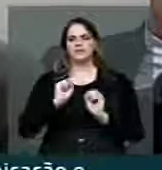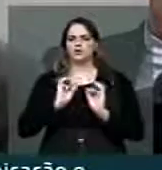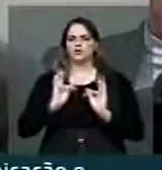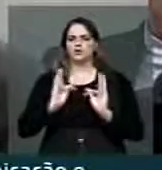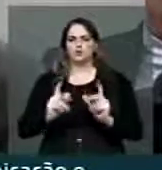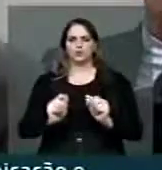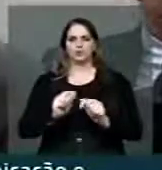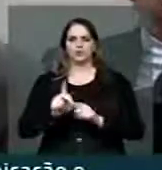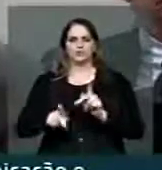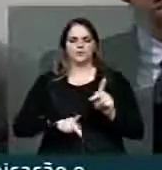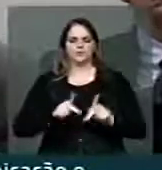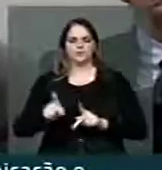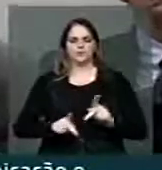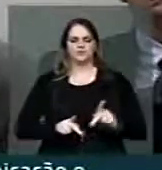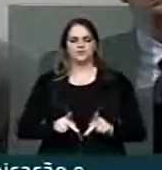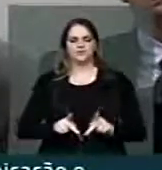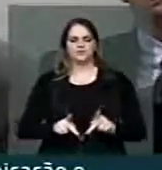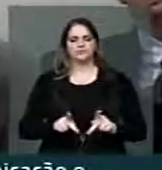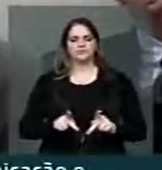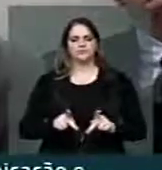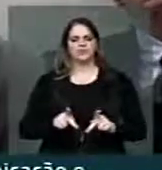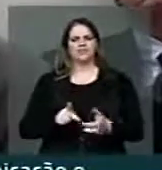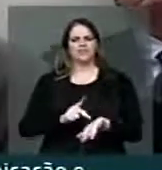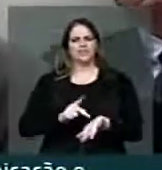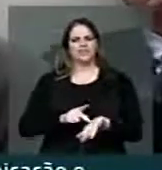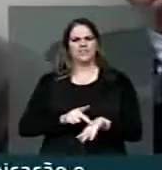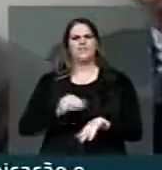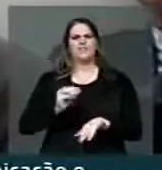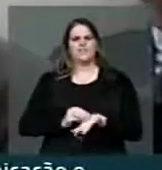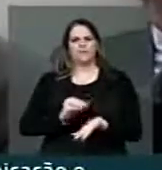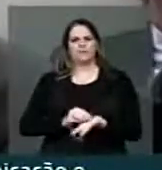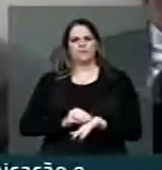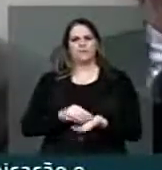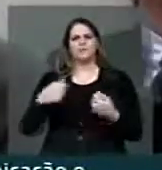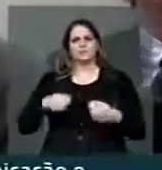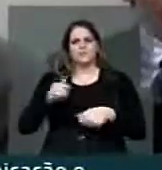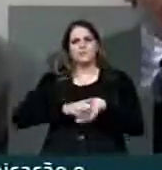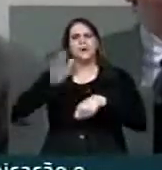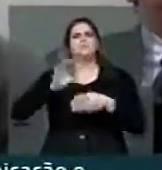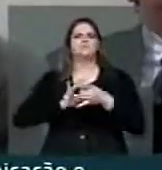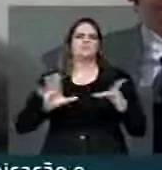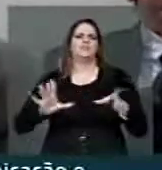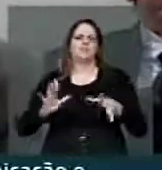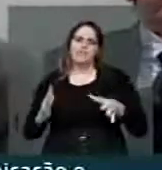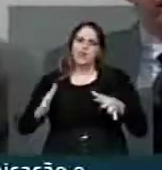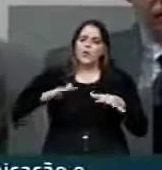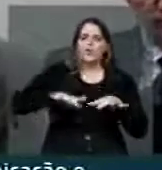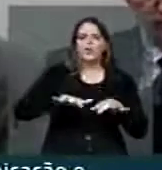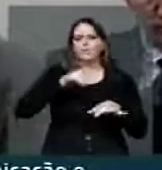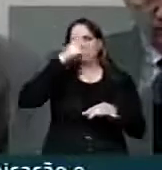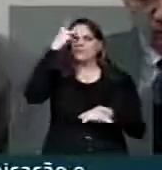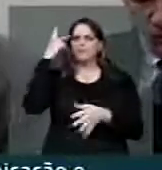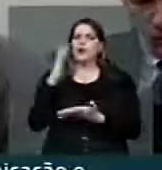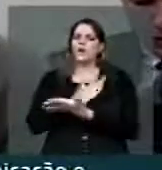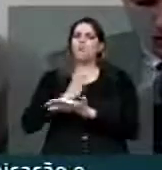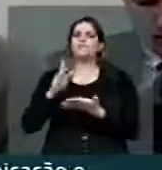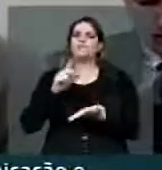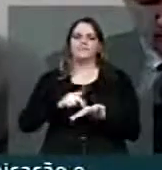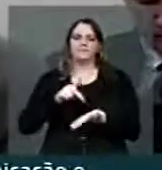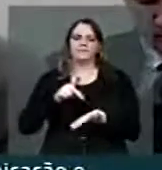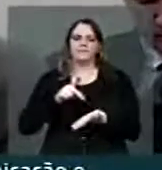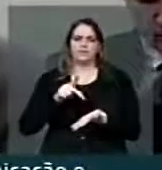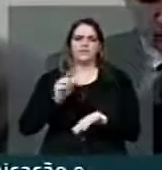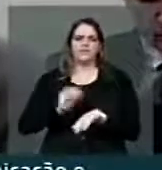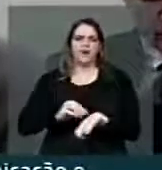Aliás, tem que se tornar para todos, porque ainda tem muita gente fora da internet. E o nosso desafio é incluir essas pessoas. Mas não à custa